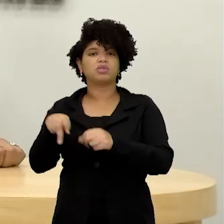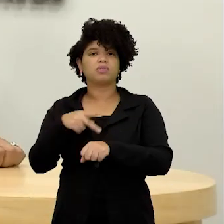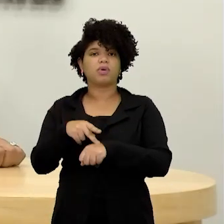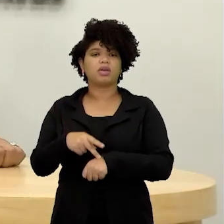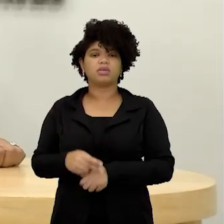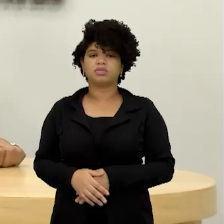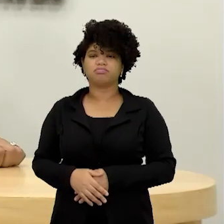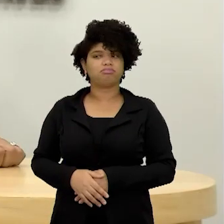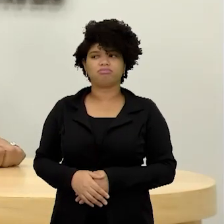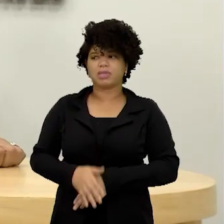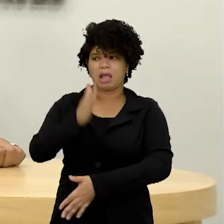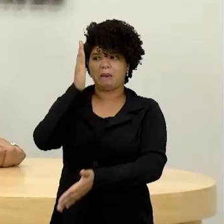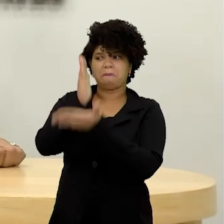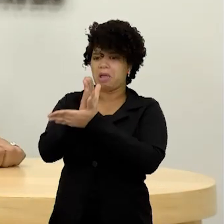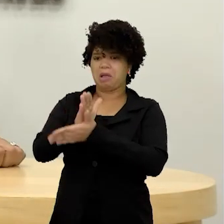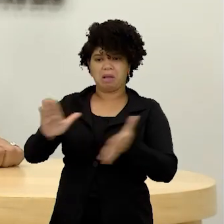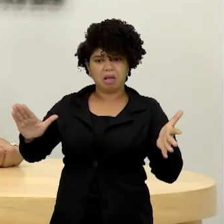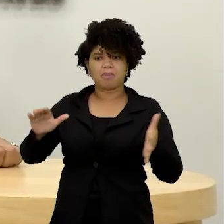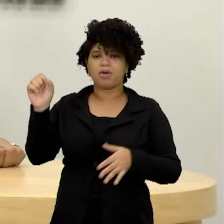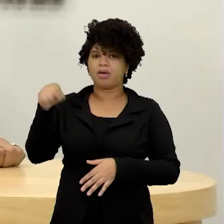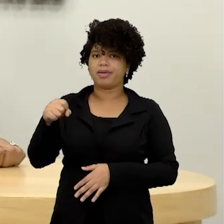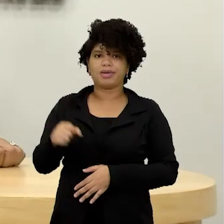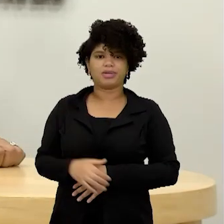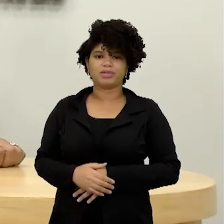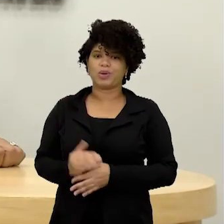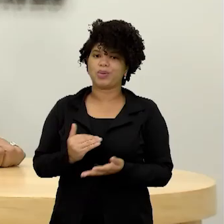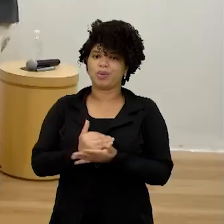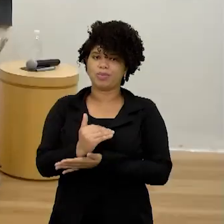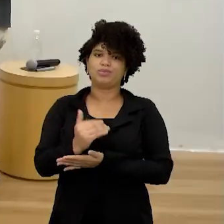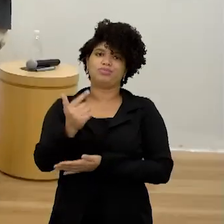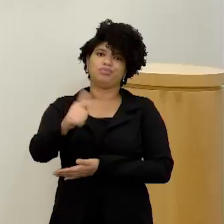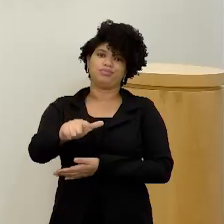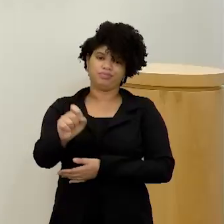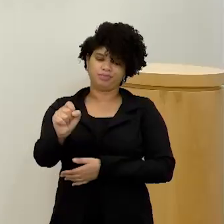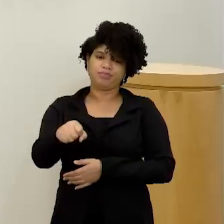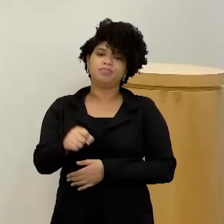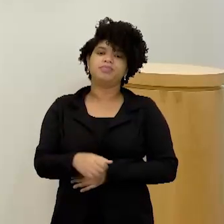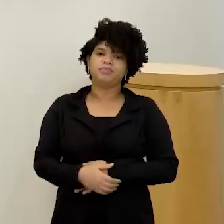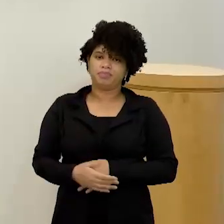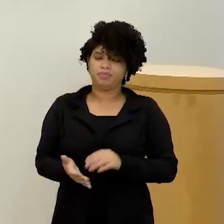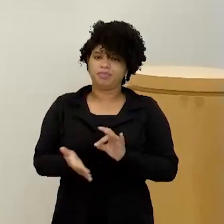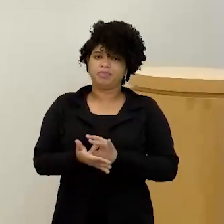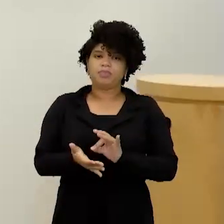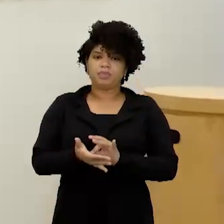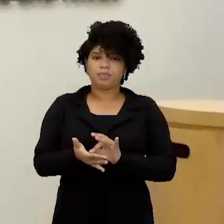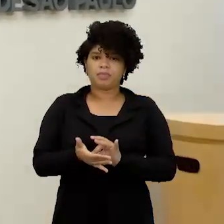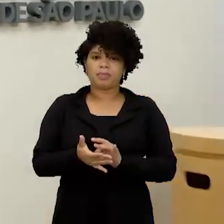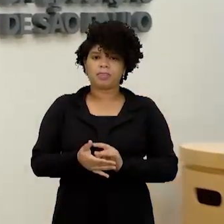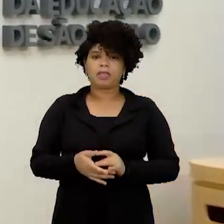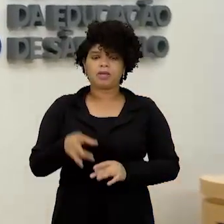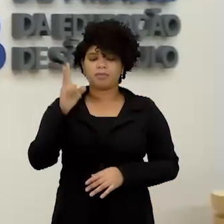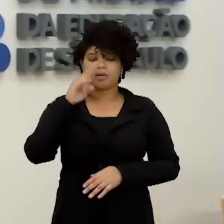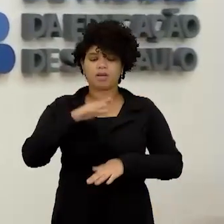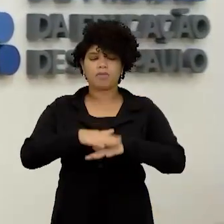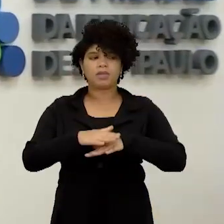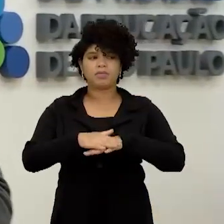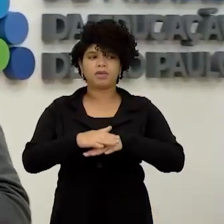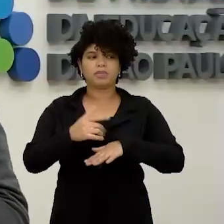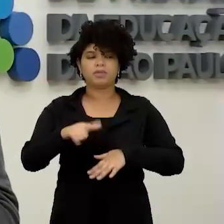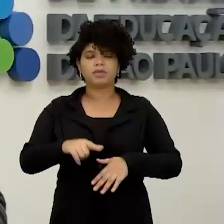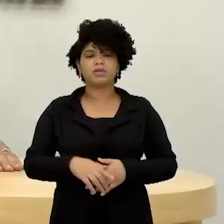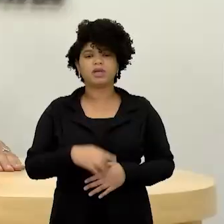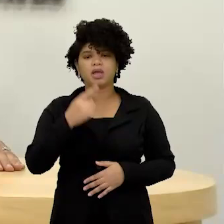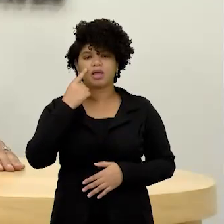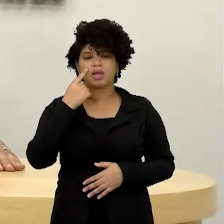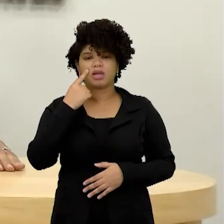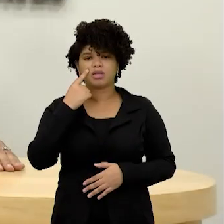Desaparecer, acabou. Começava tudo zero de novo. Pois é. Eu vou aqui para um só para lembrar uma frase do Einstein. Lembra do